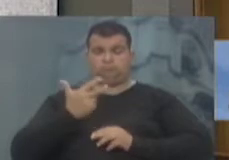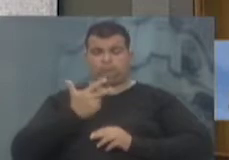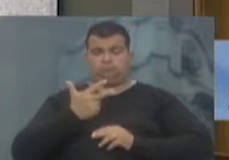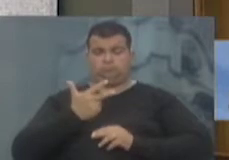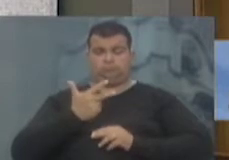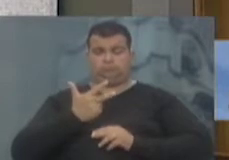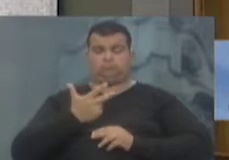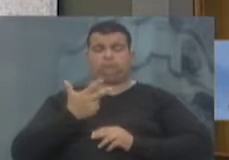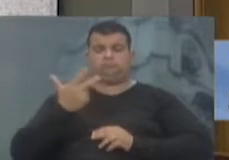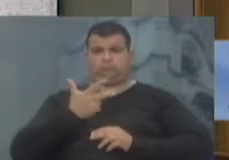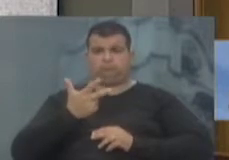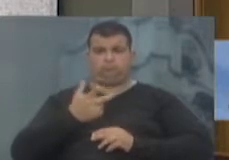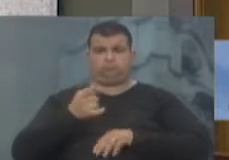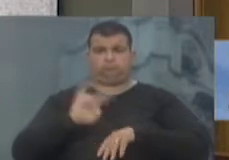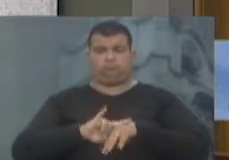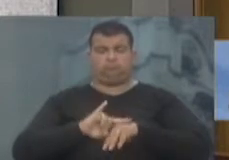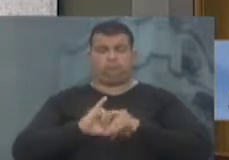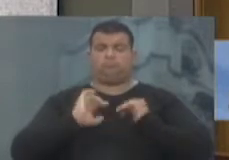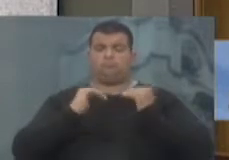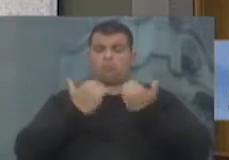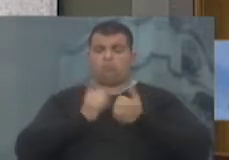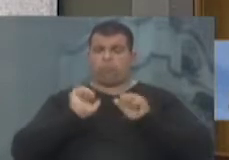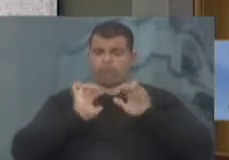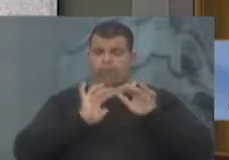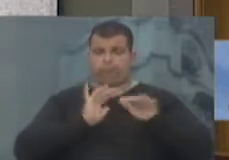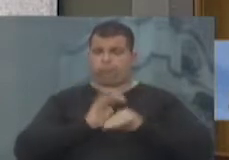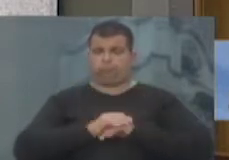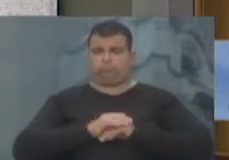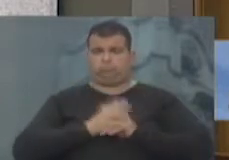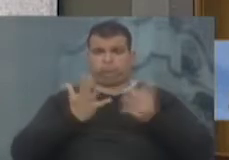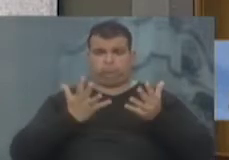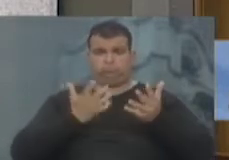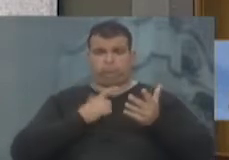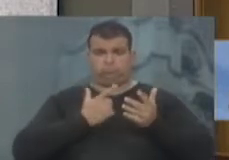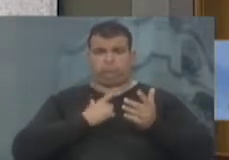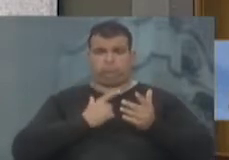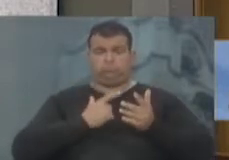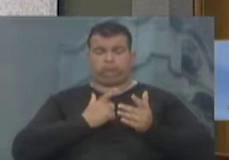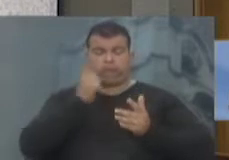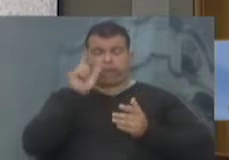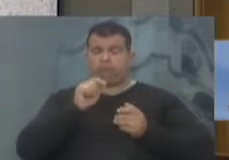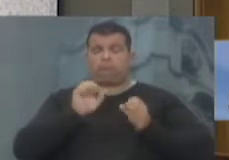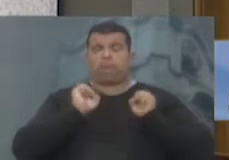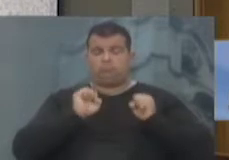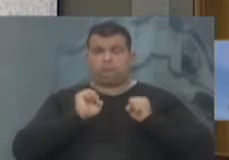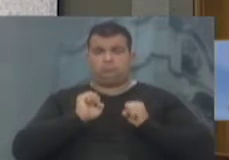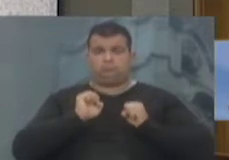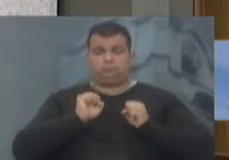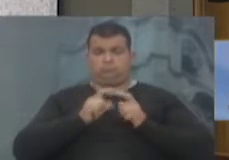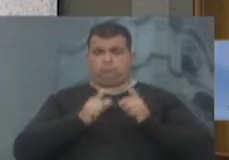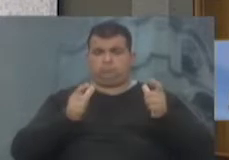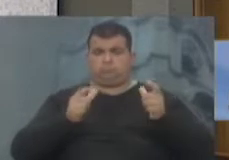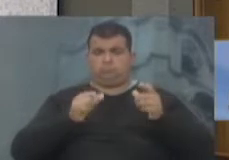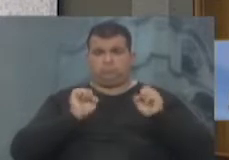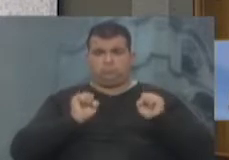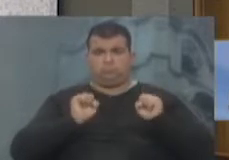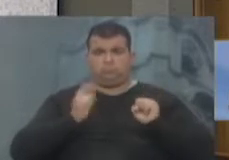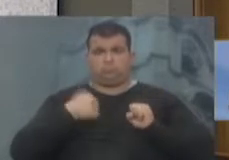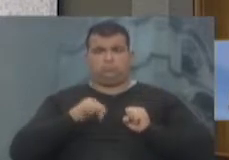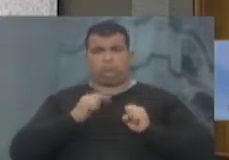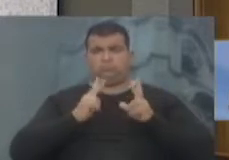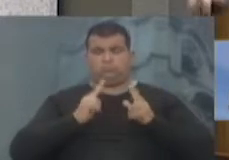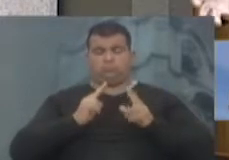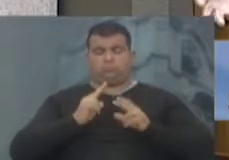capital em eventos. E agora, quando nós temos uma possibilidade de crescer, nós